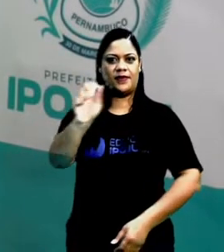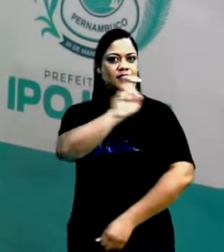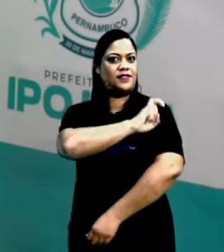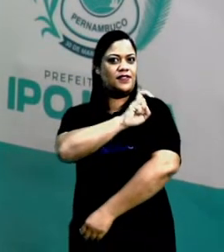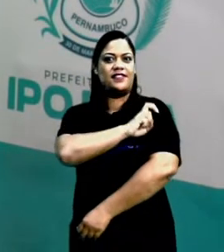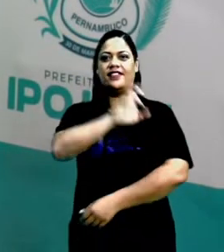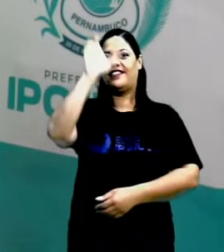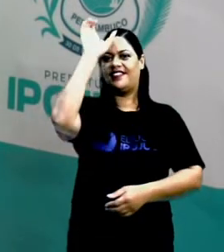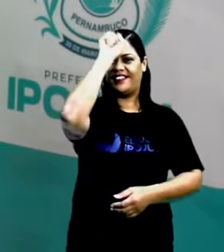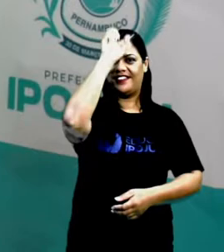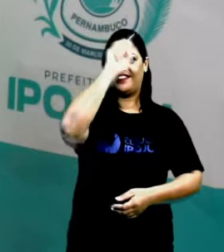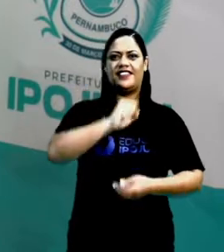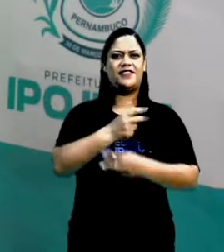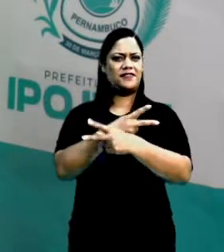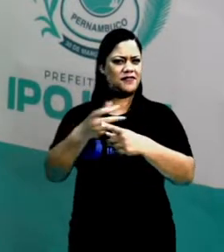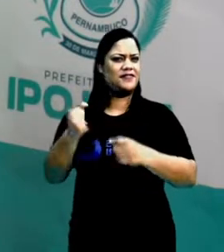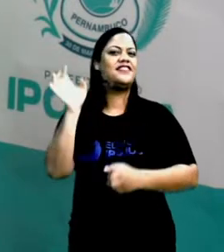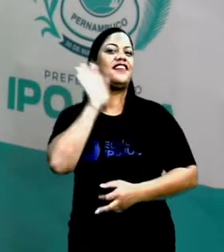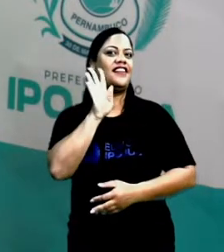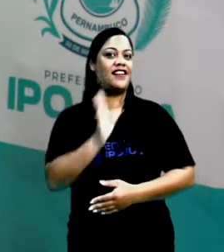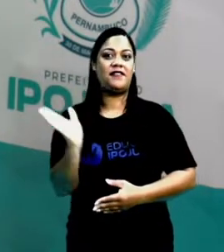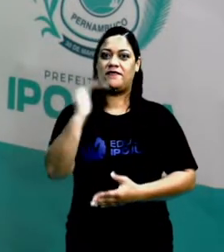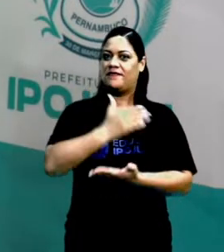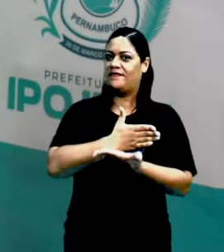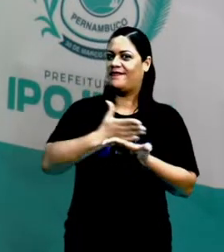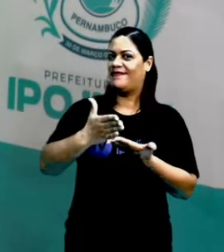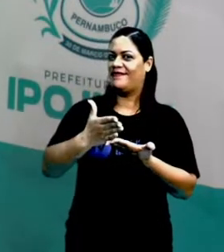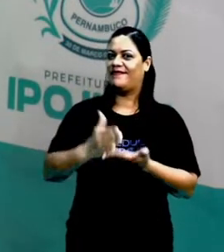e vamos aprender coisas bem legais. Vamos lá?